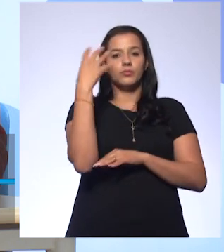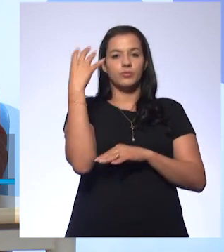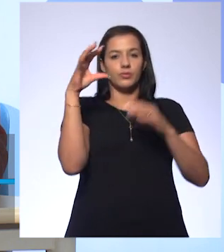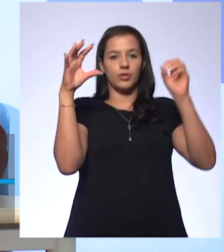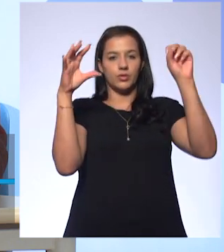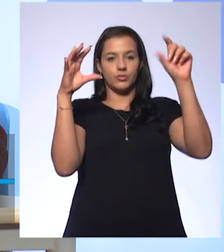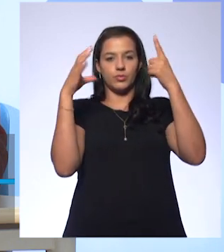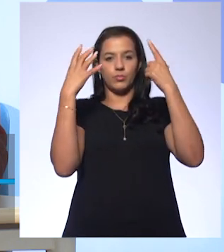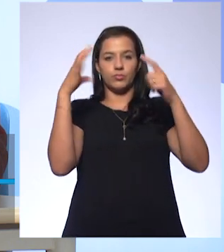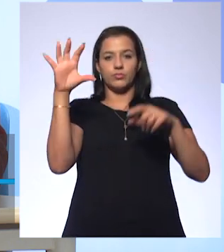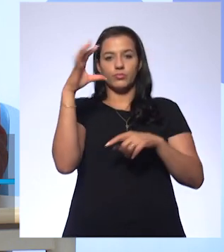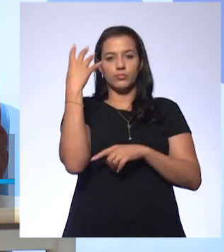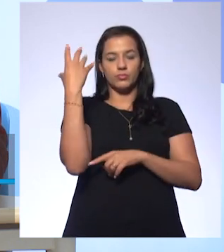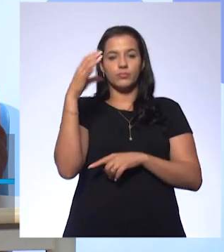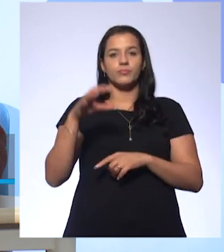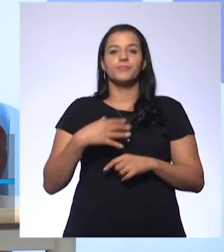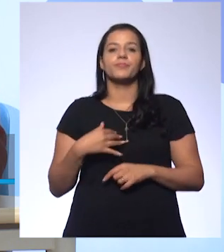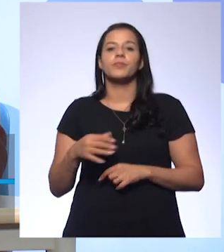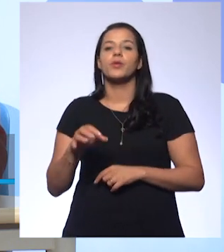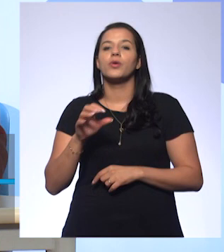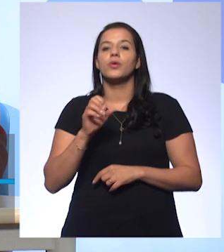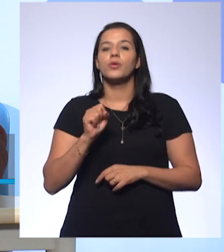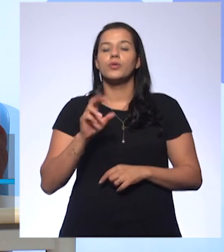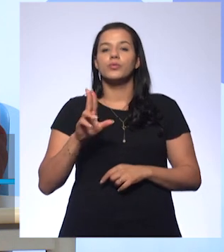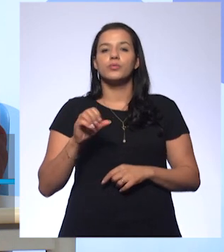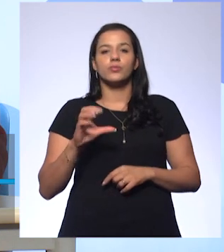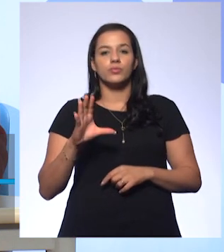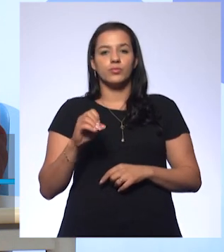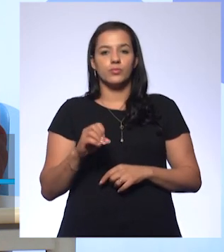Professor Luiz Alberto, suco do repolho roxo.